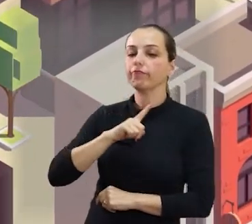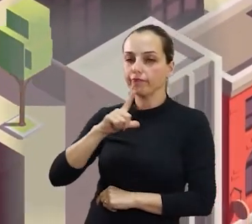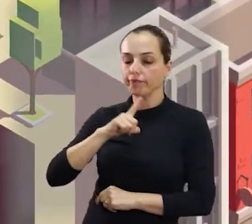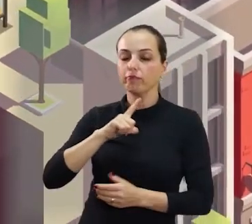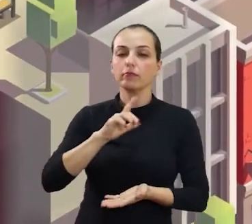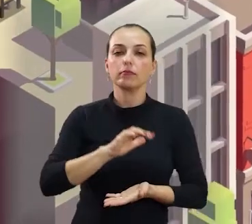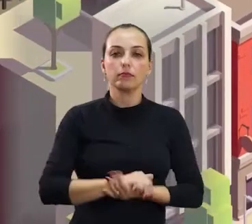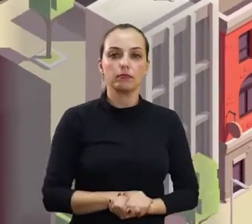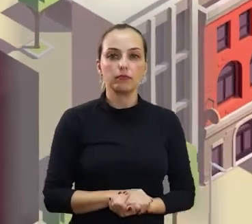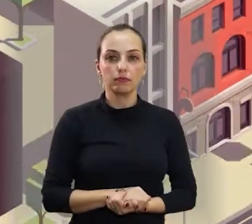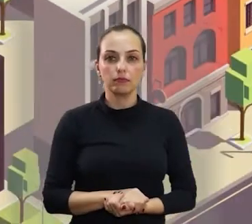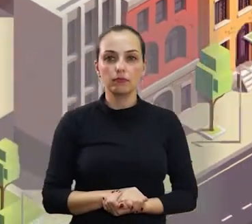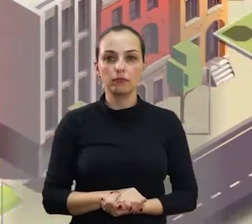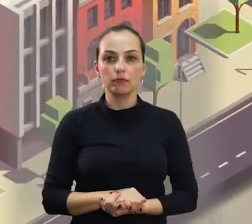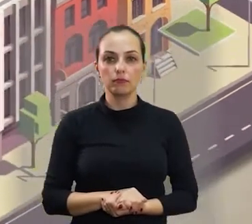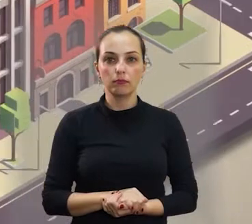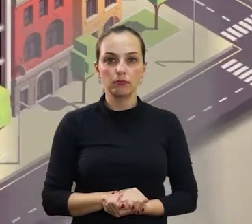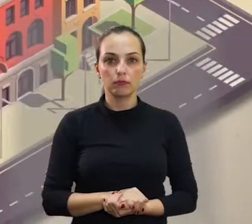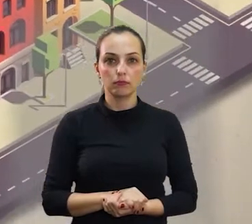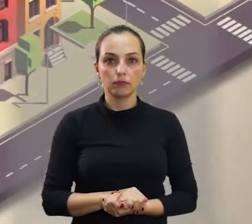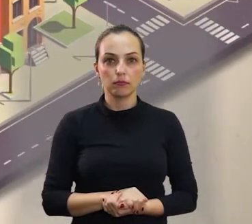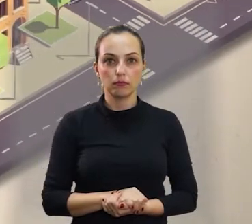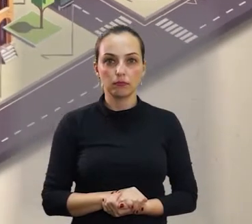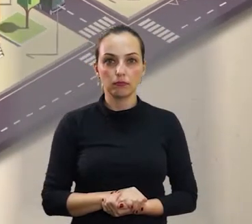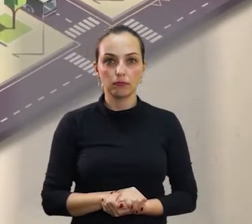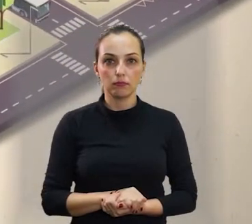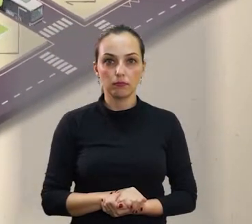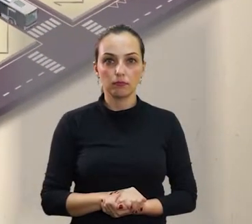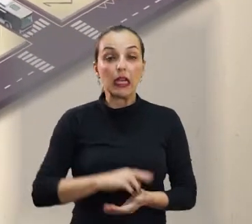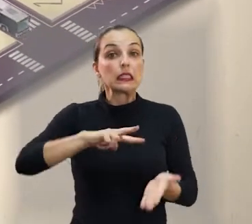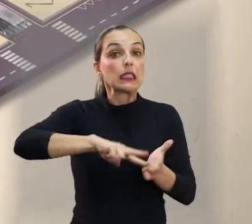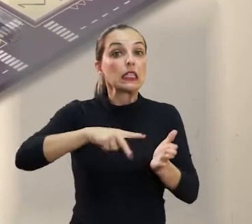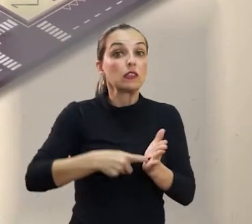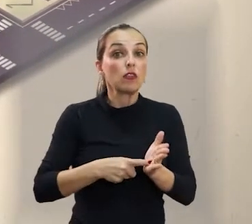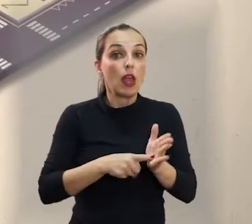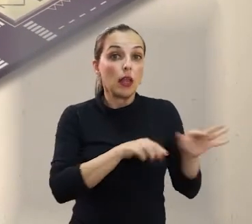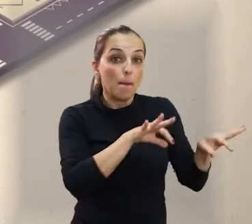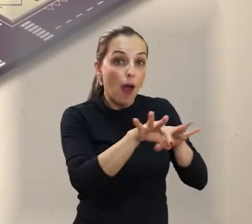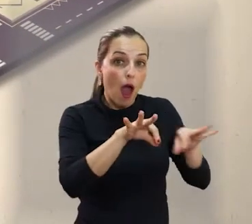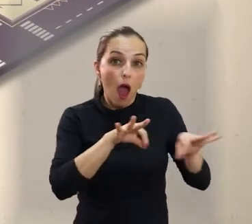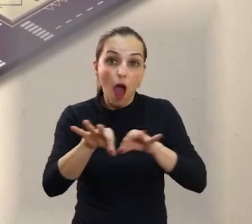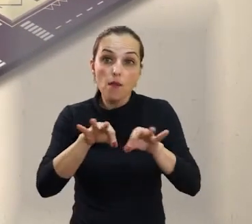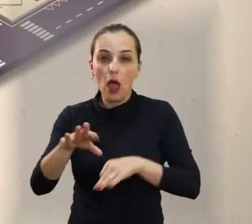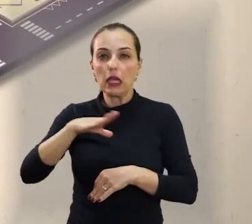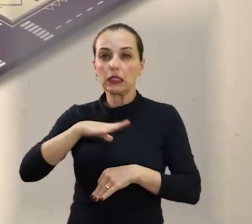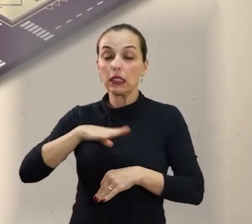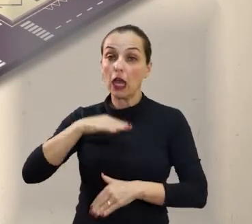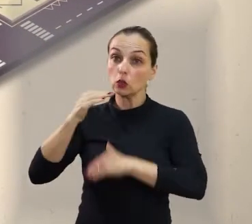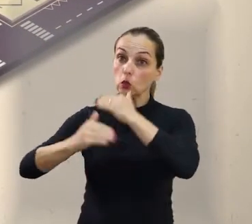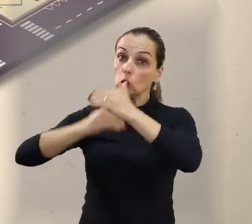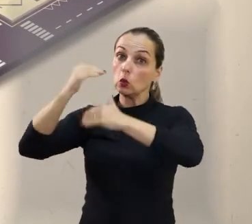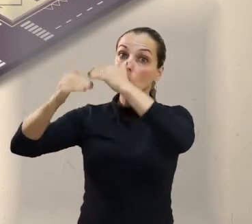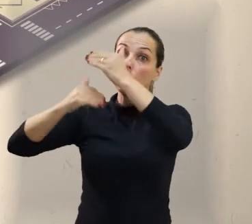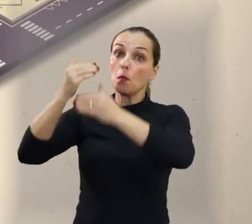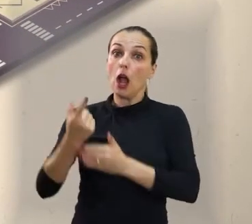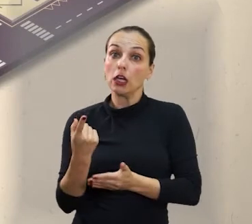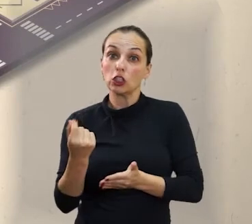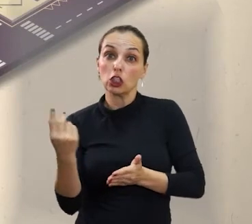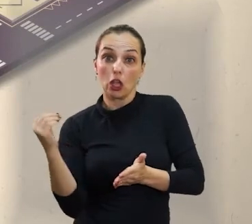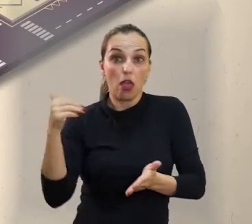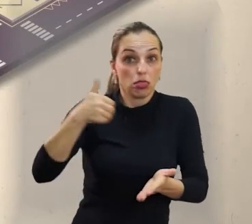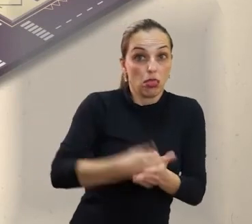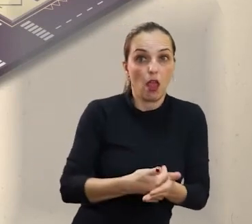escola, ponto de ônibus. São investimentos que não surgem da noite para o dia. Grandes obras e oferta